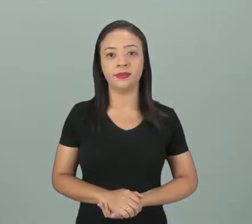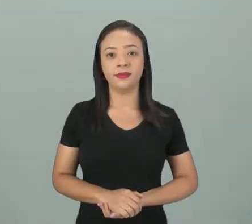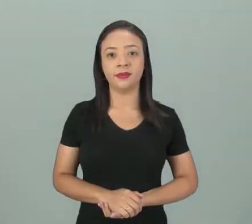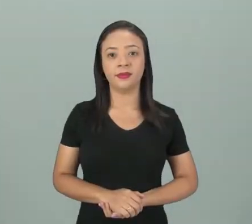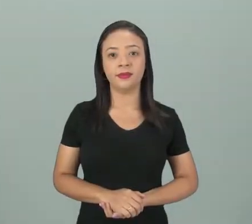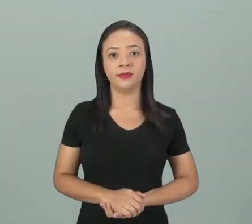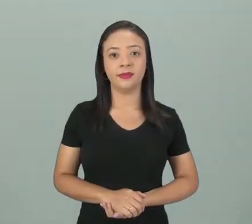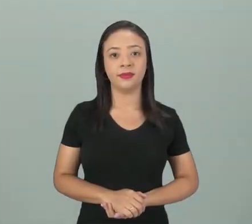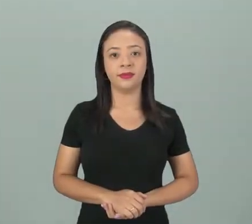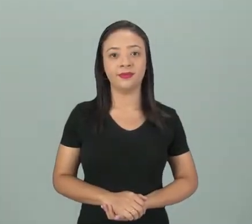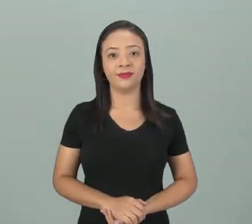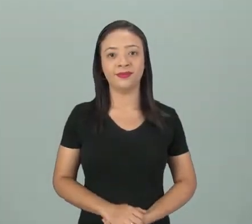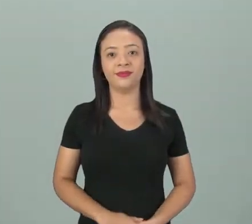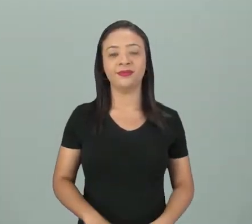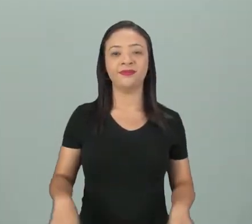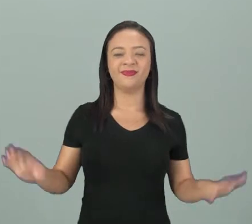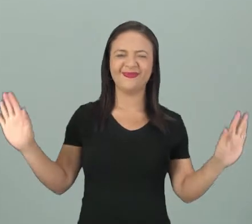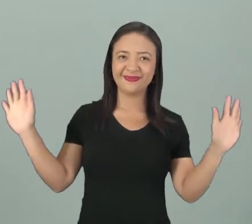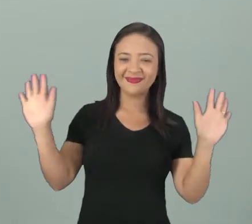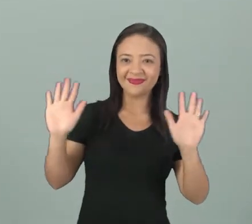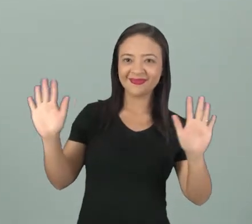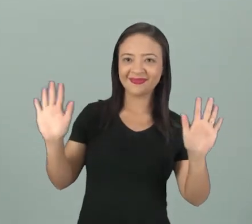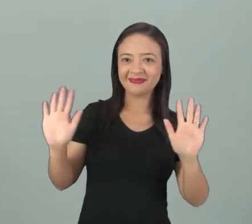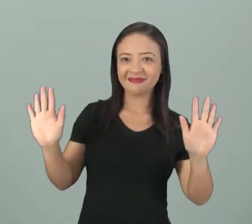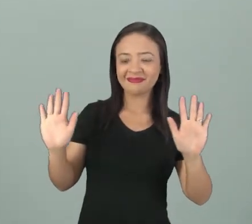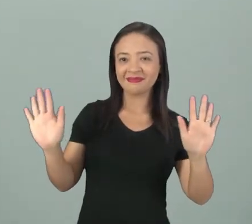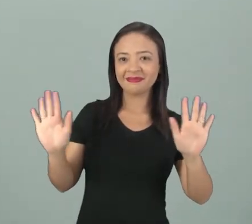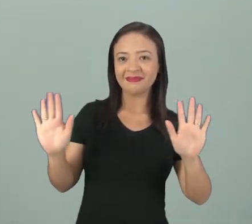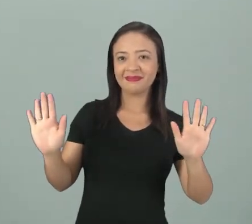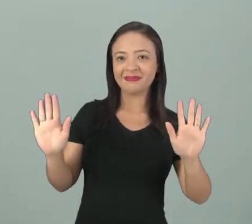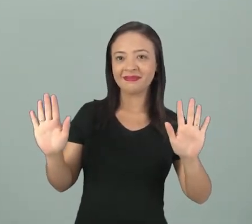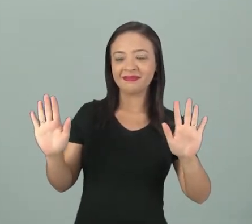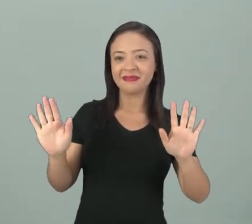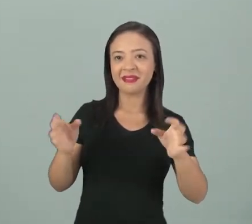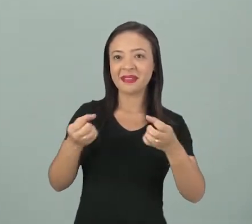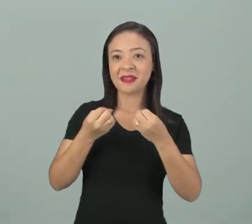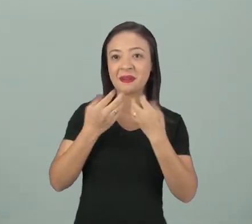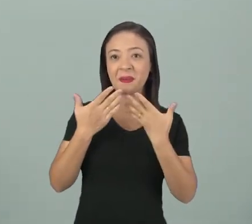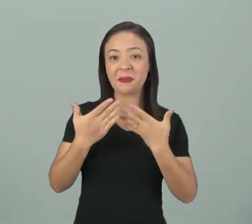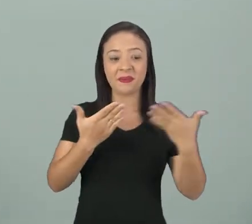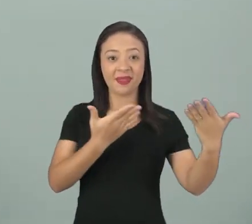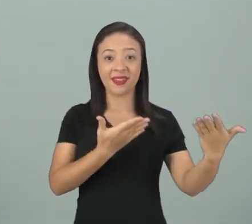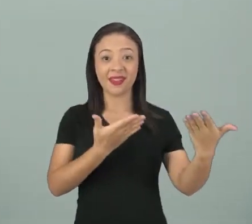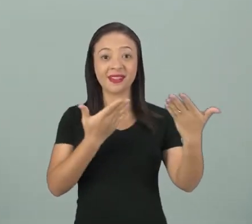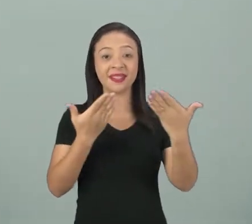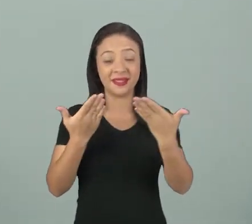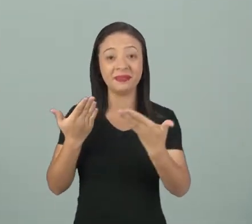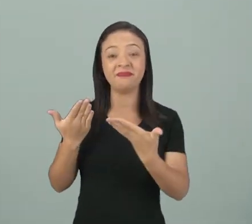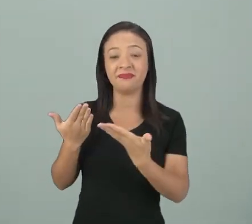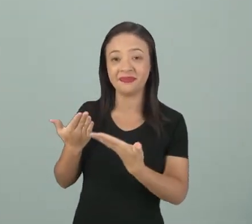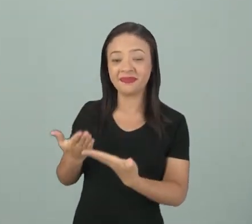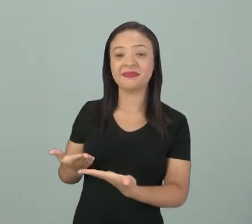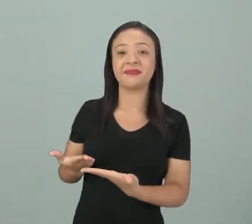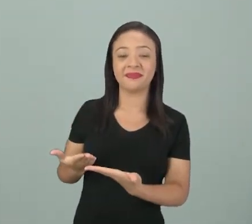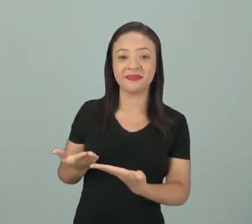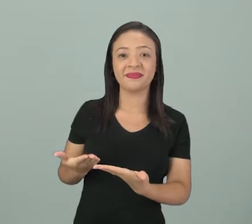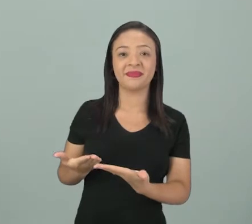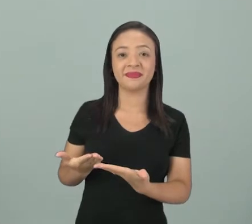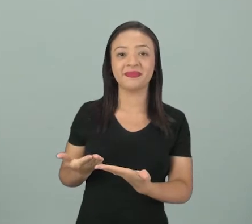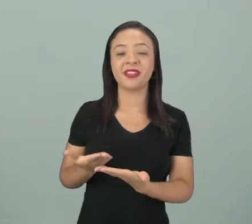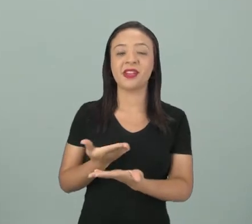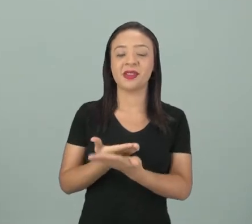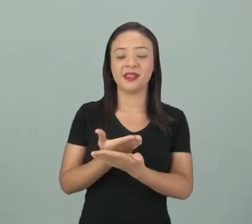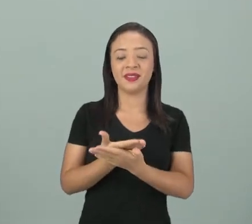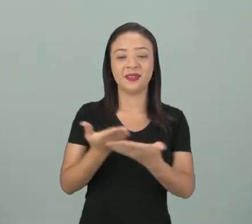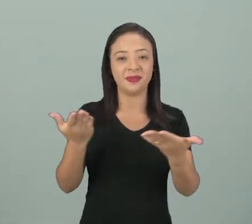Olá, ninhos e ninhas! Sejam bem-vindos a mais uma aula de espanhol. Olá, meninos e meninas! Sejam